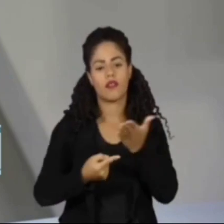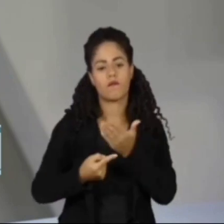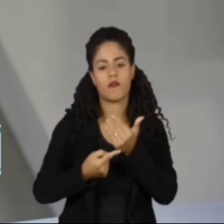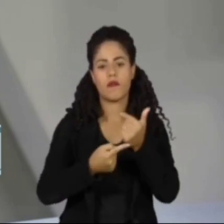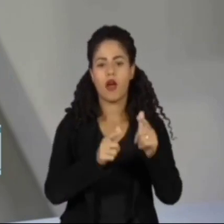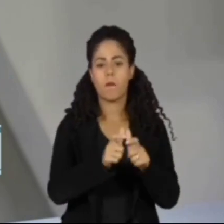cada ano.